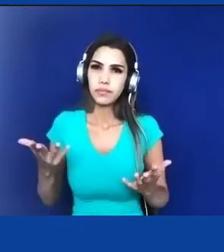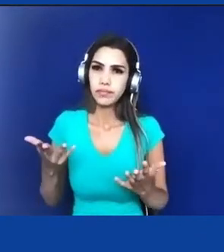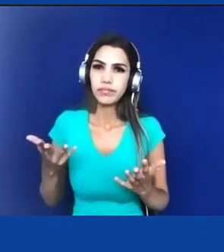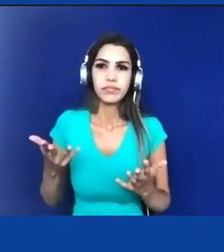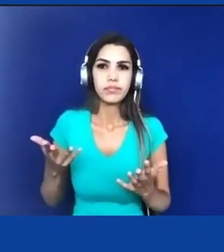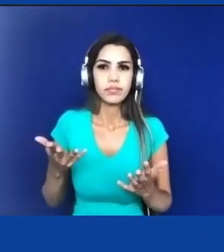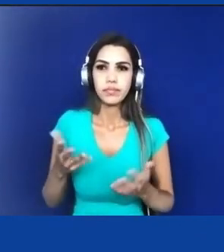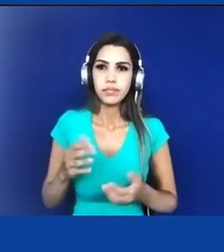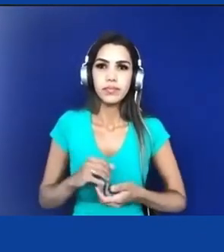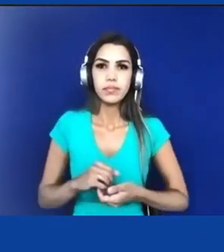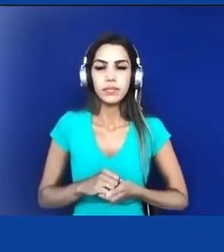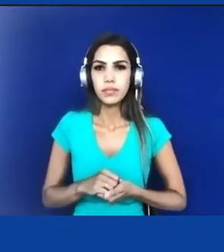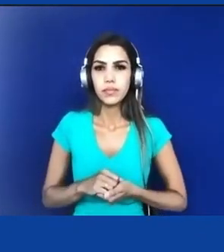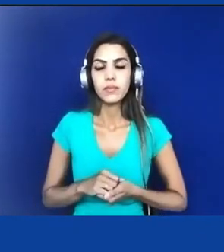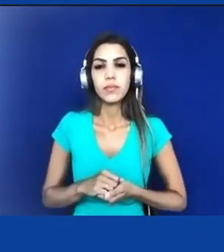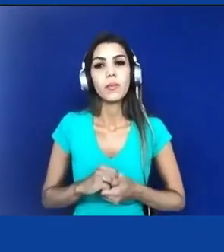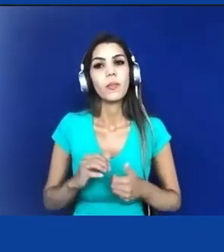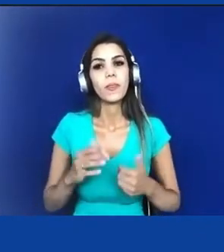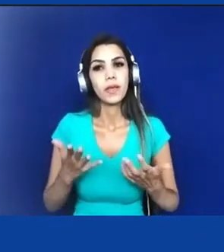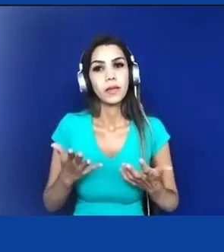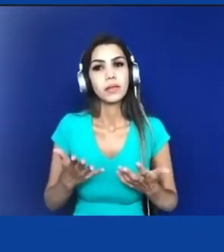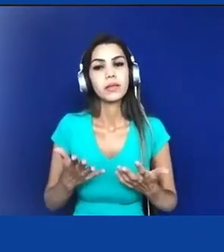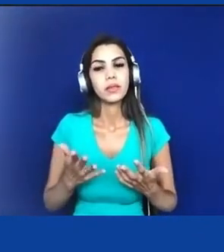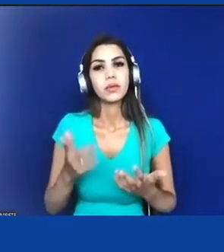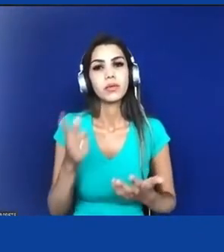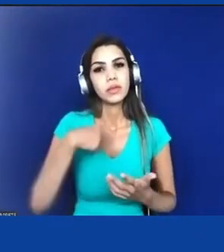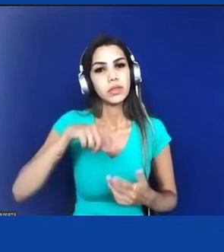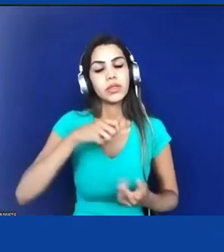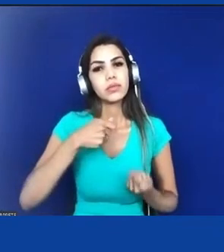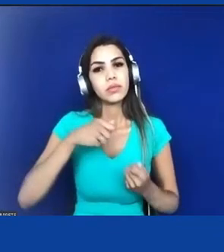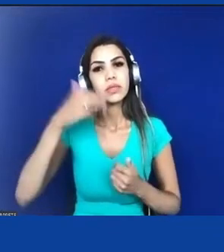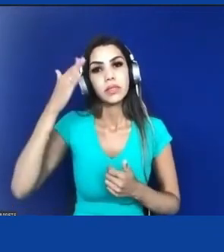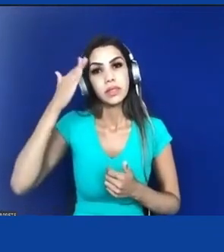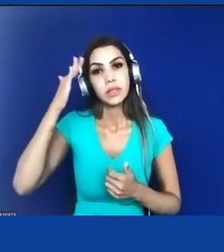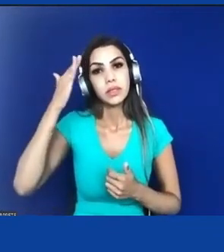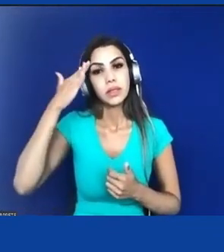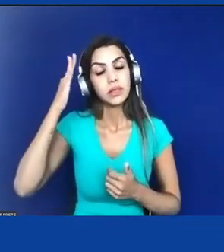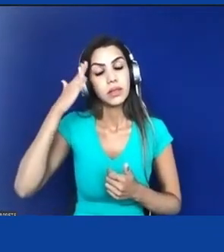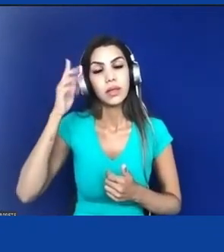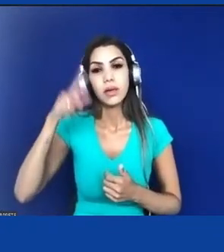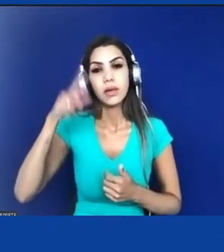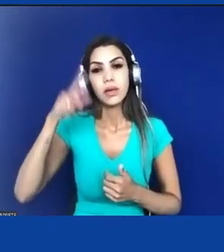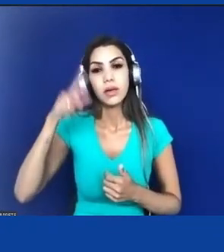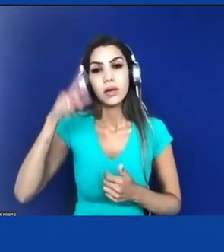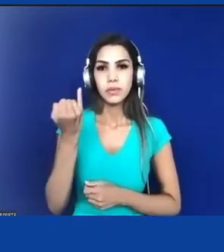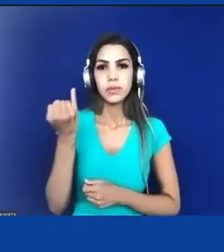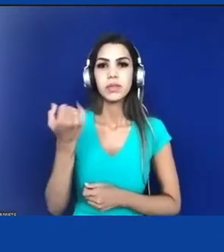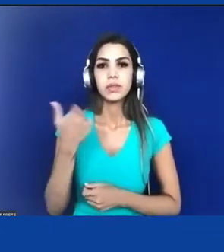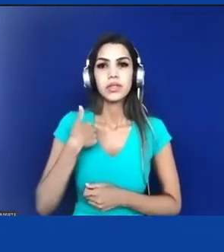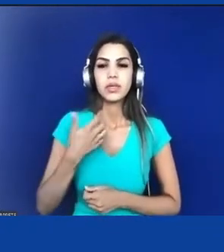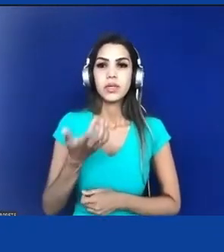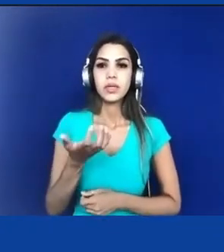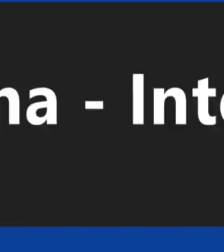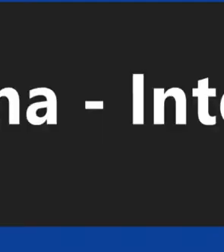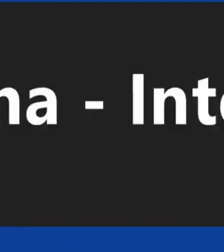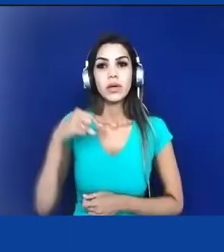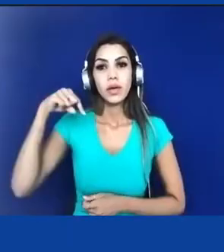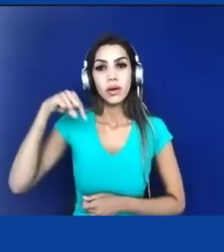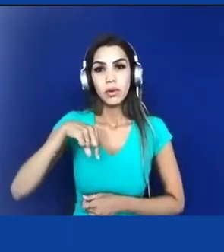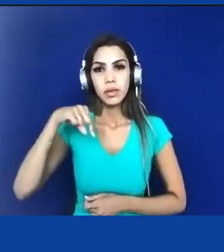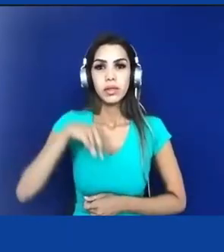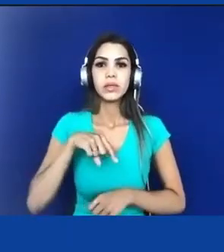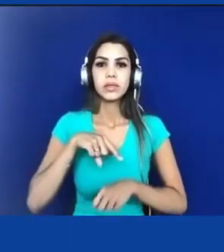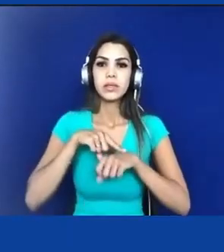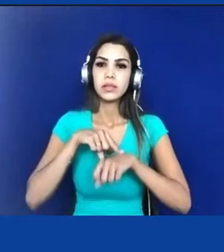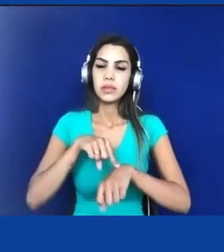passear. Essa compreensão é muito importante e eu gostaria de asseverar aqui para fechar